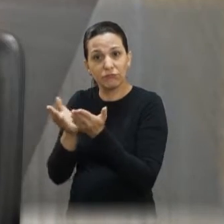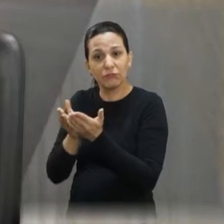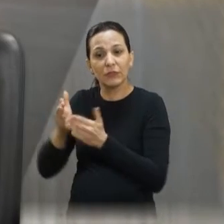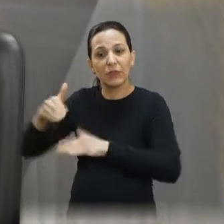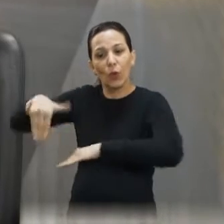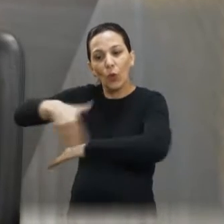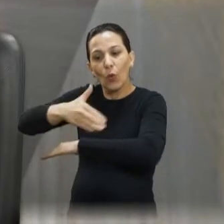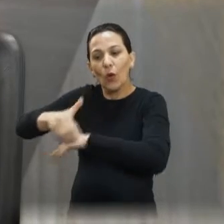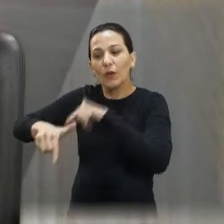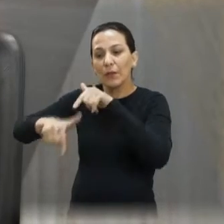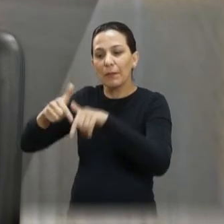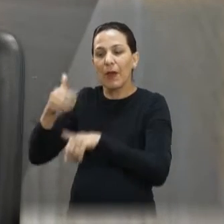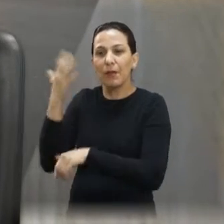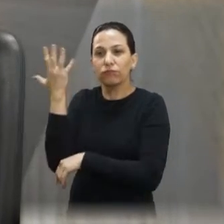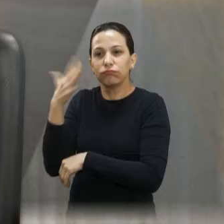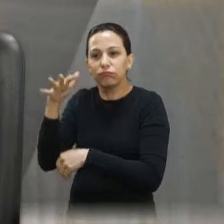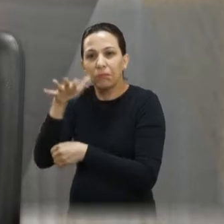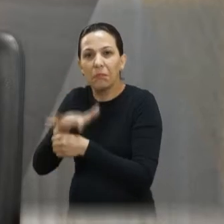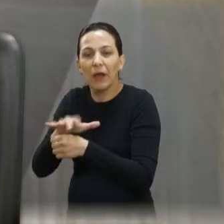uma praça pública, por exemplo,